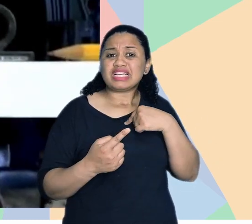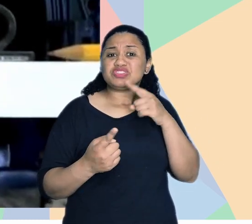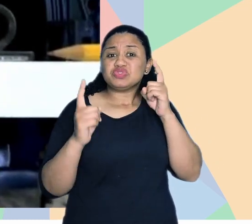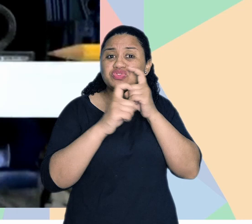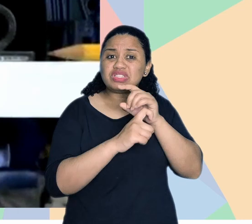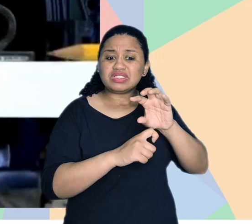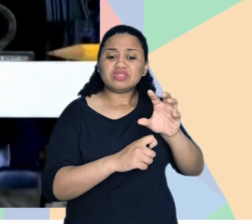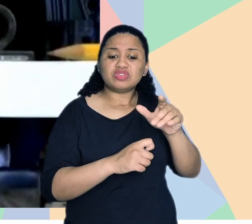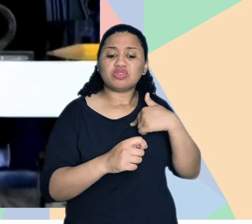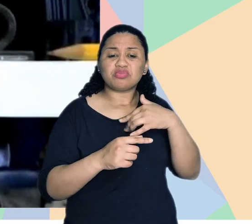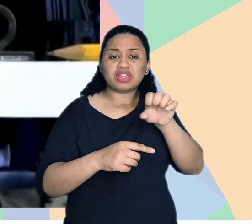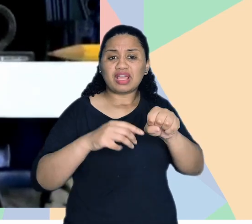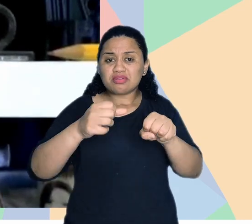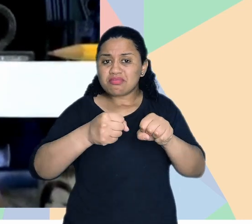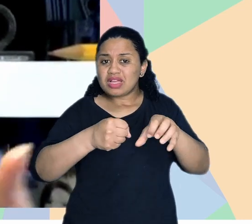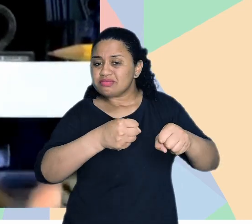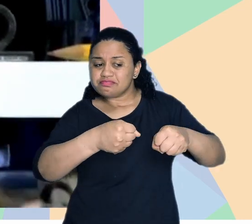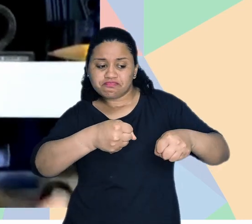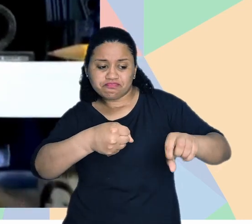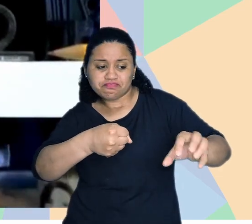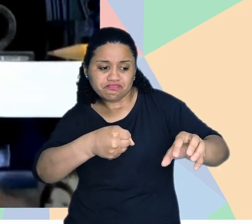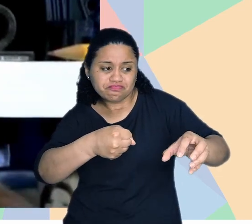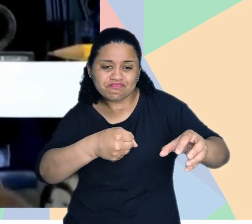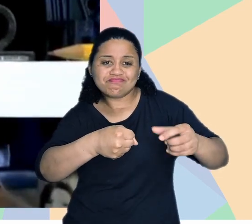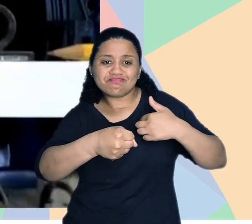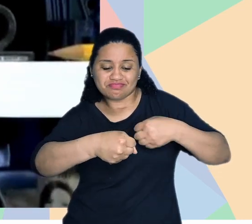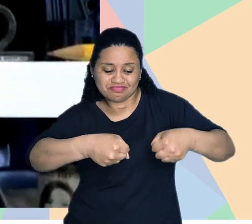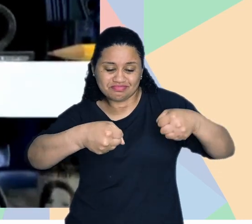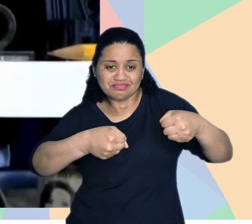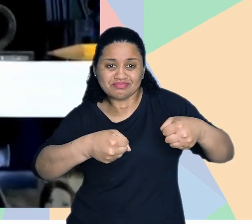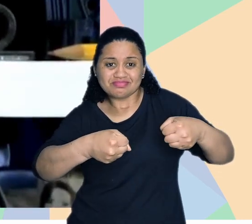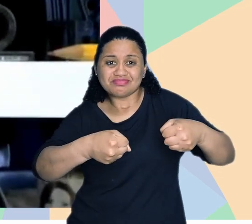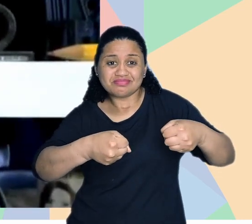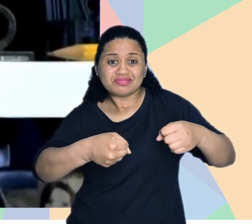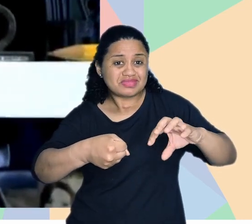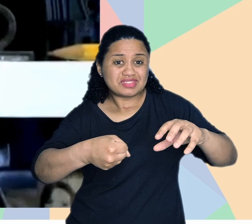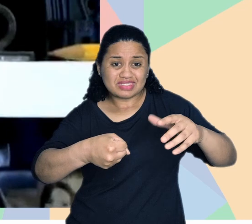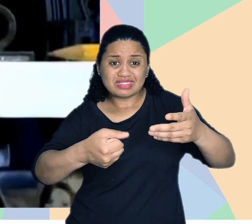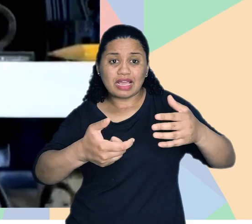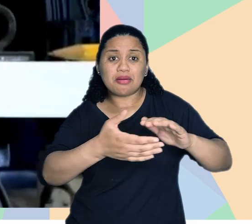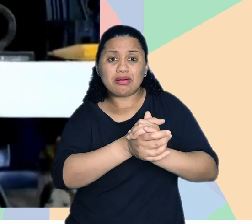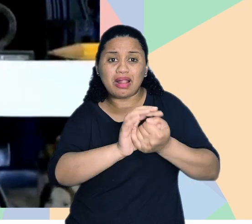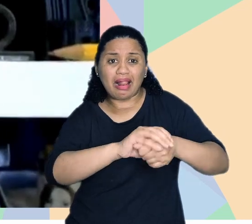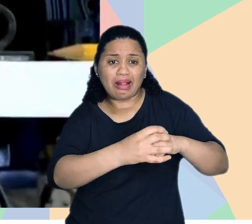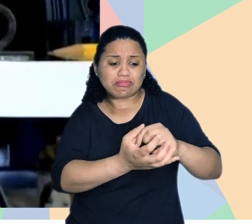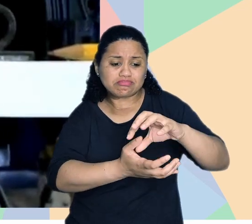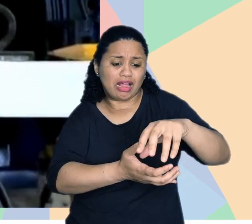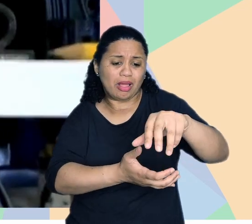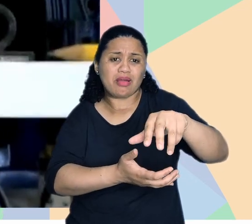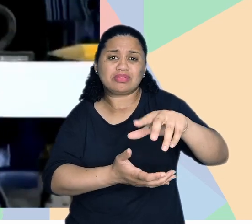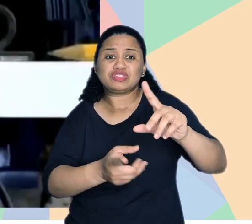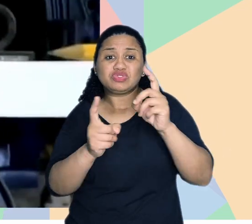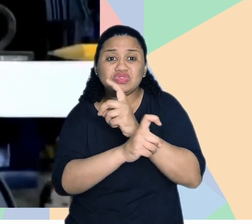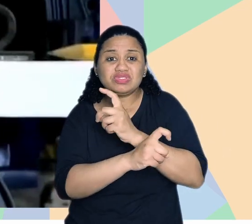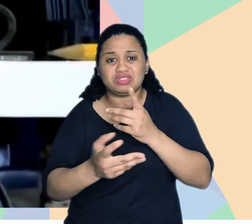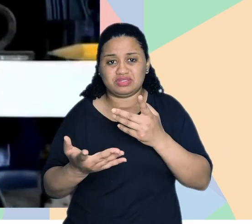Porque é totalmente inacessível, né? Se você está segurando alguma coisa na mão, você já não consegue fazer mais nada ali. Está com a mão ensabuada para abrir a torneira, você já tem